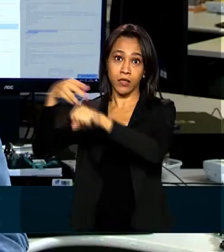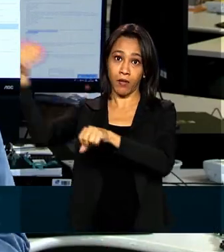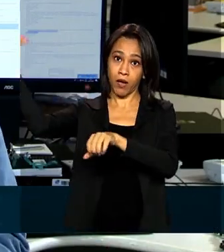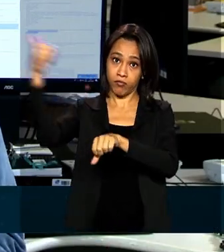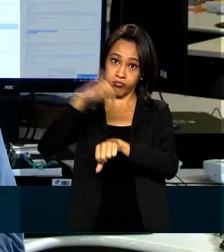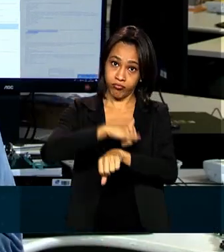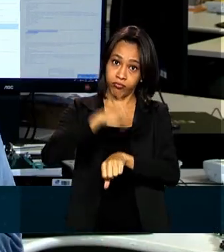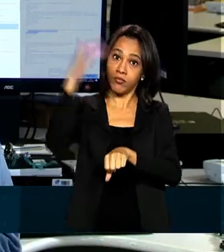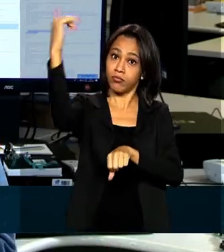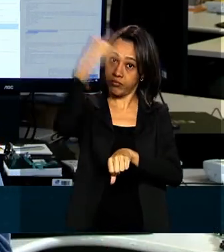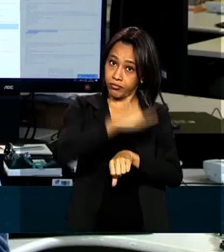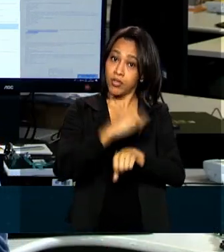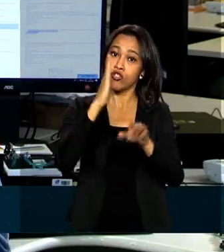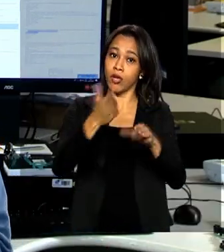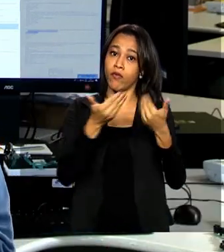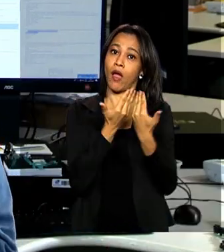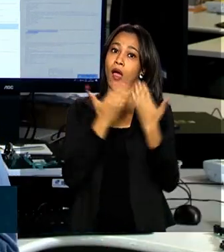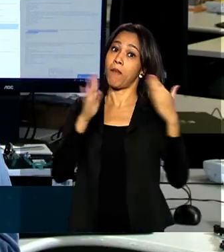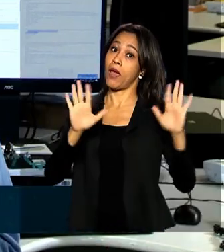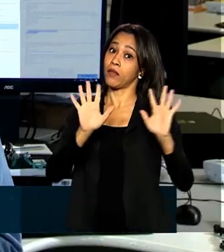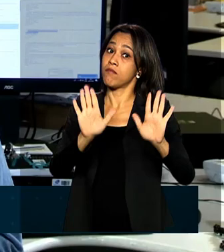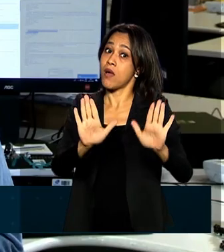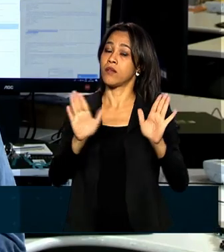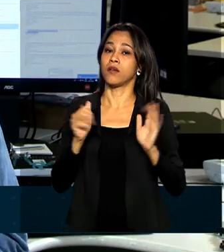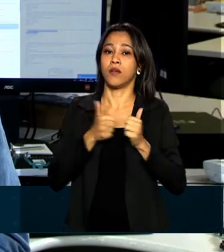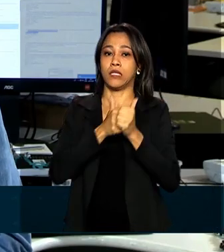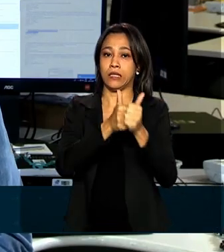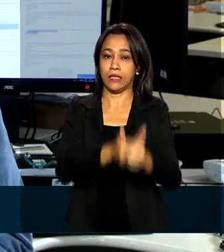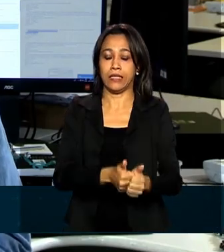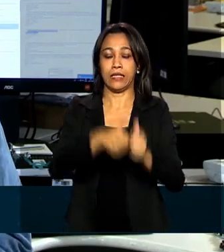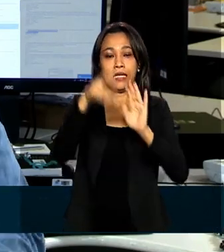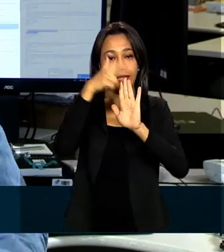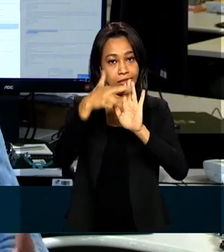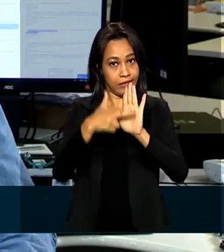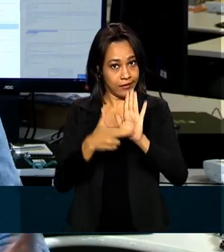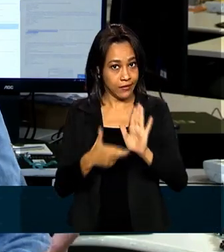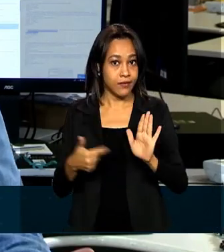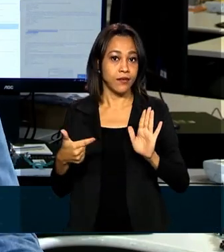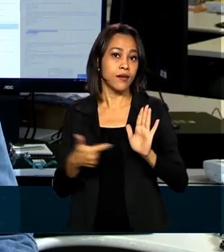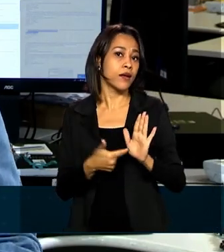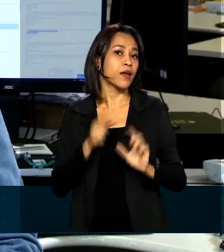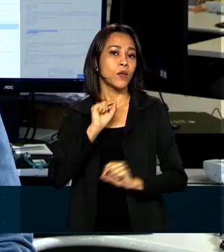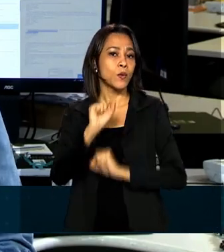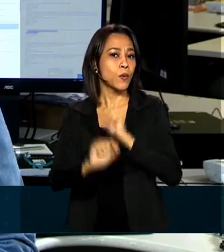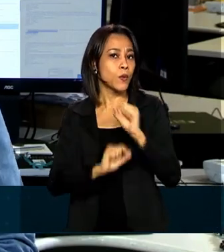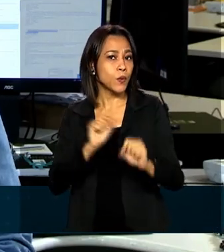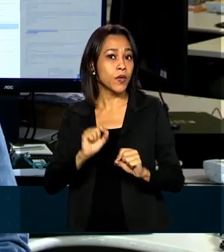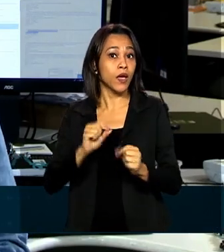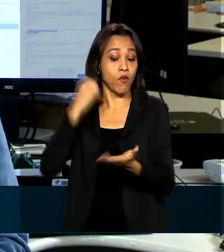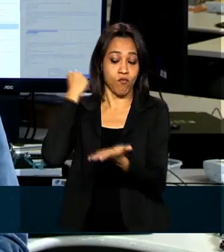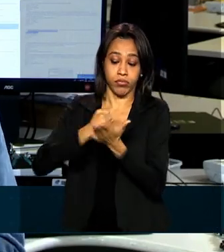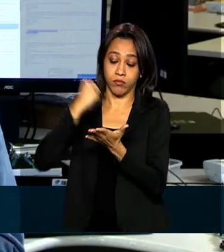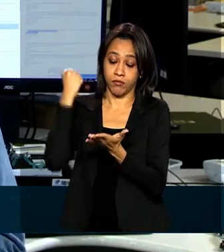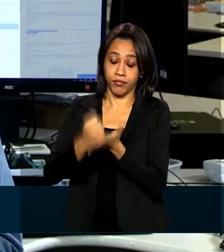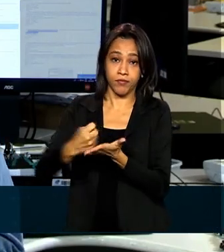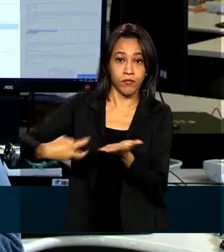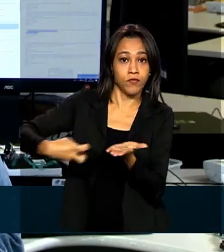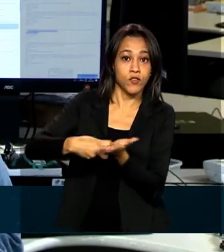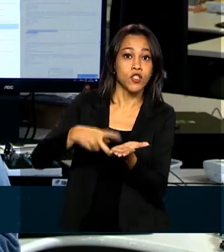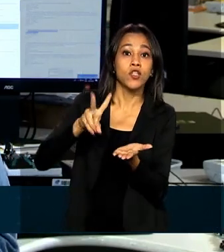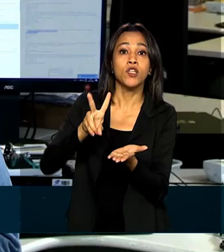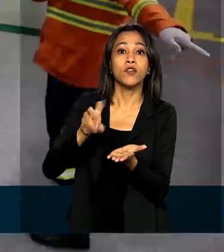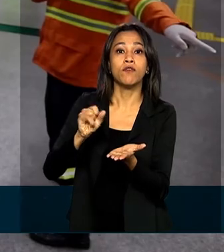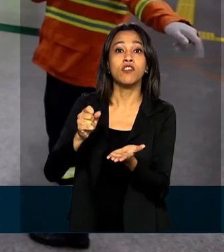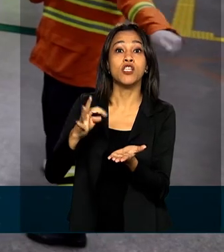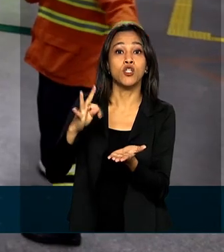foi liberada desde que obedecidos os requisitos migratórios, entre eles o porte de visto, quando o documento for